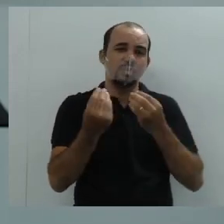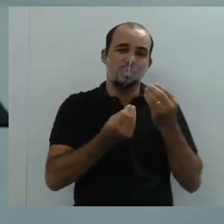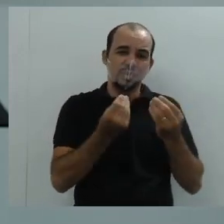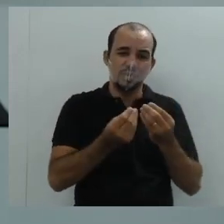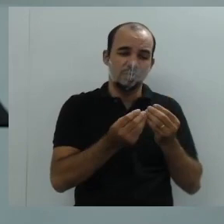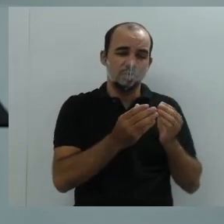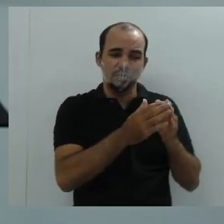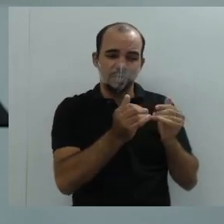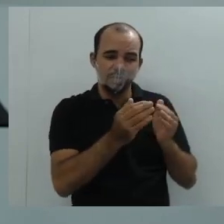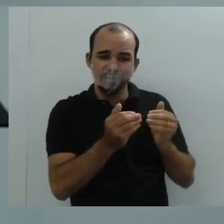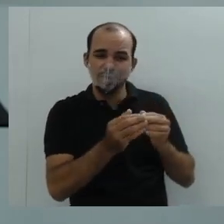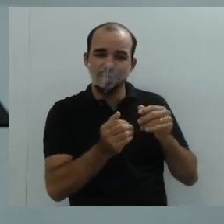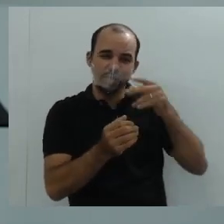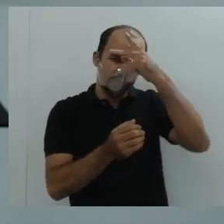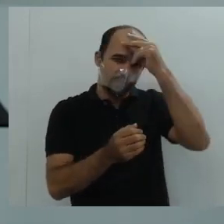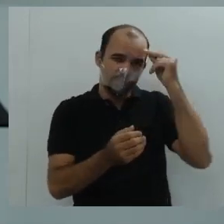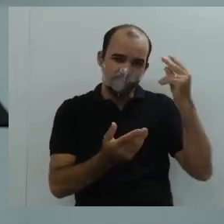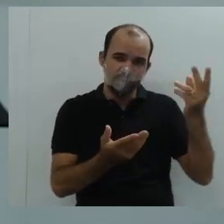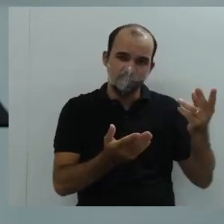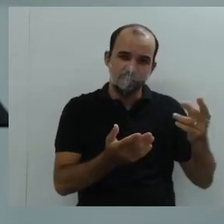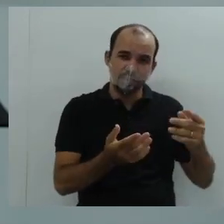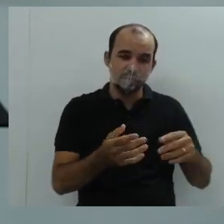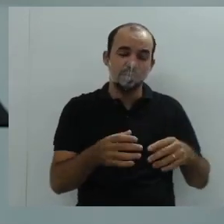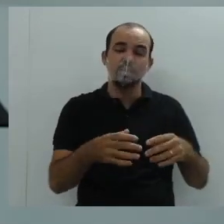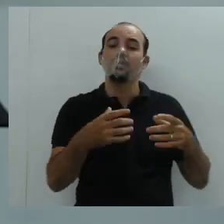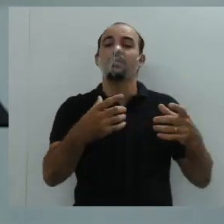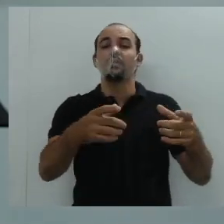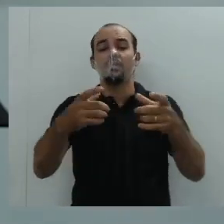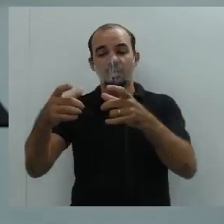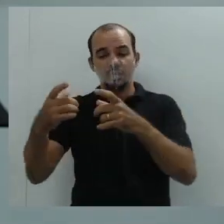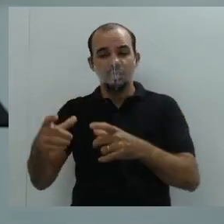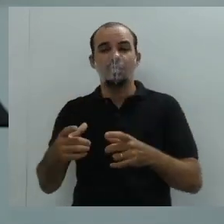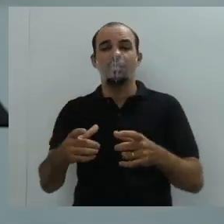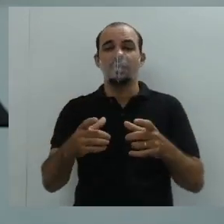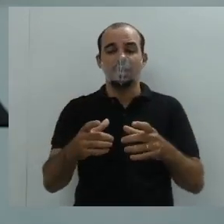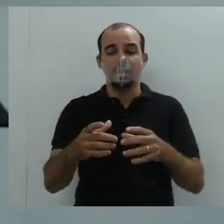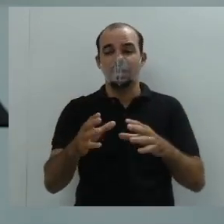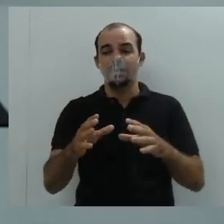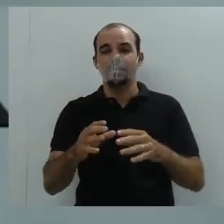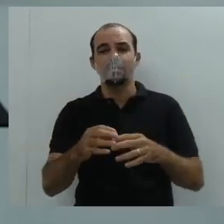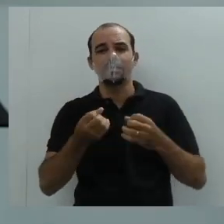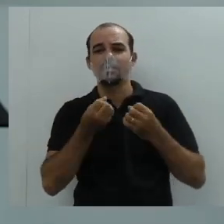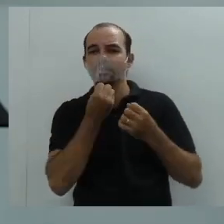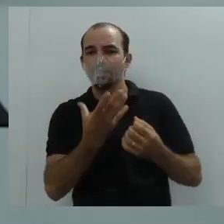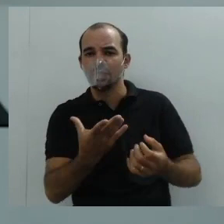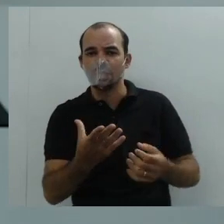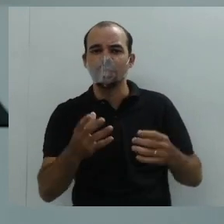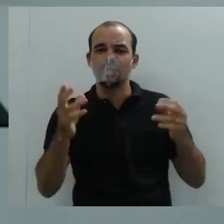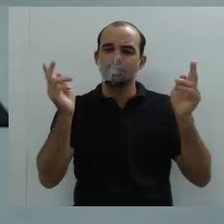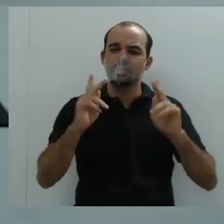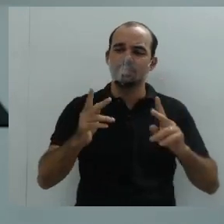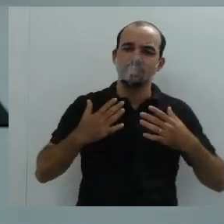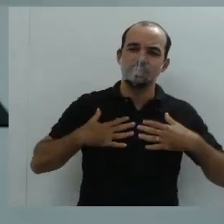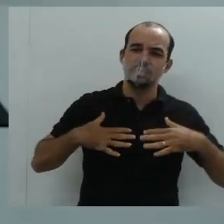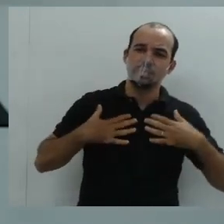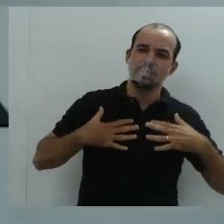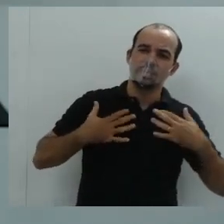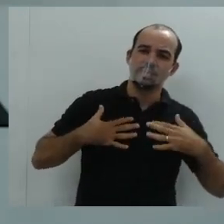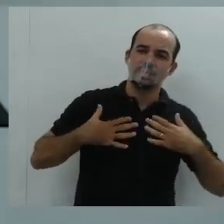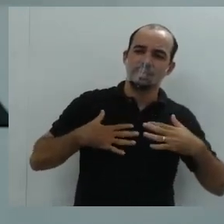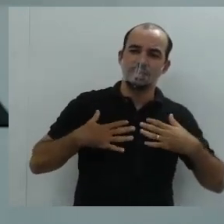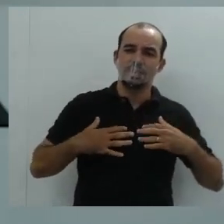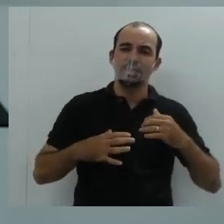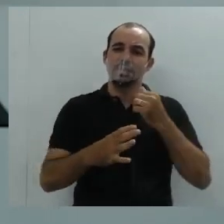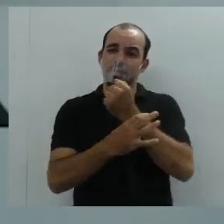riscos. Quantos bairros na nossa região metropolitana não necessitam de uma área de lazer como essa? Numa área em que os jovens